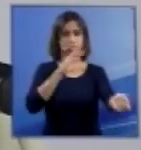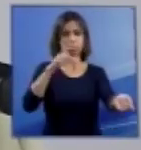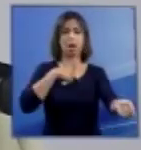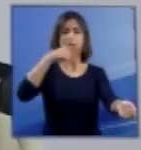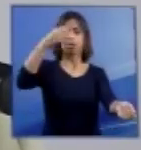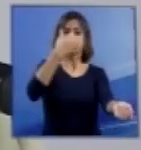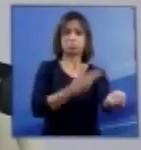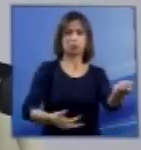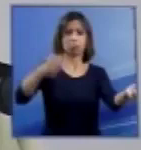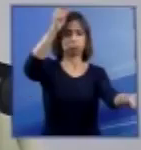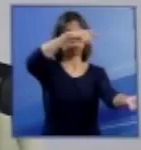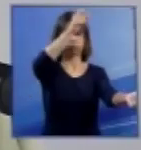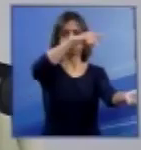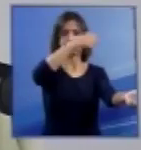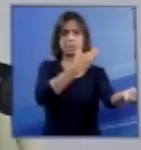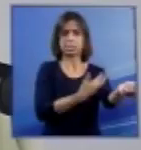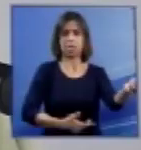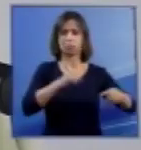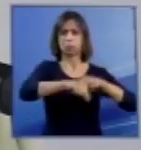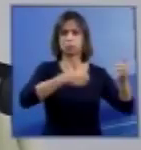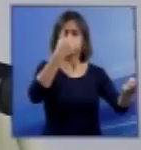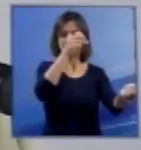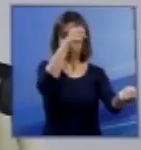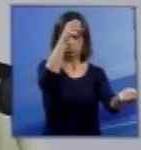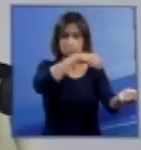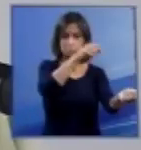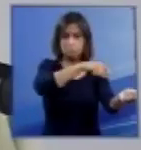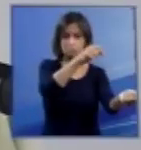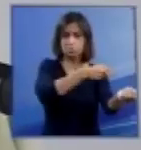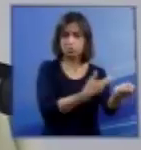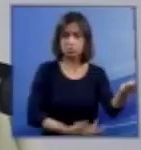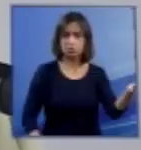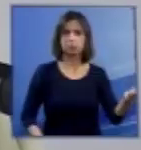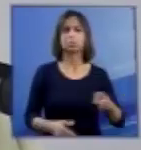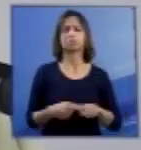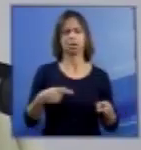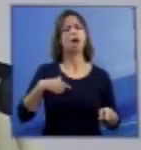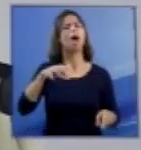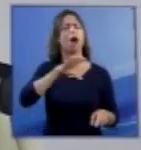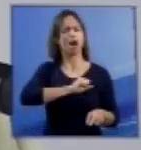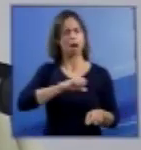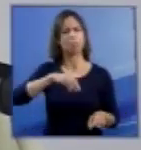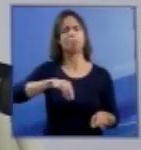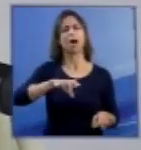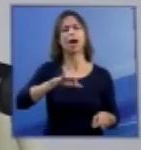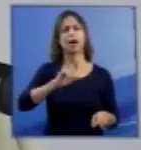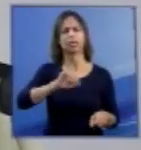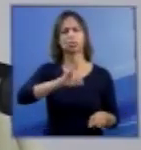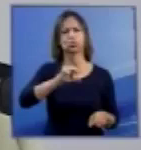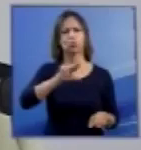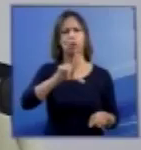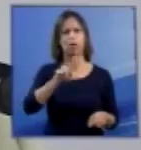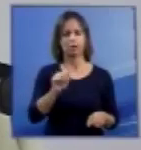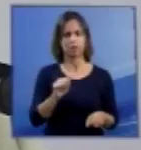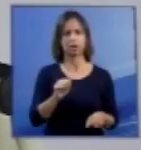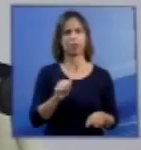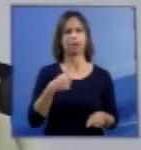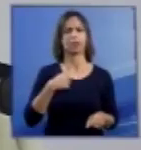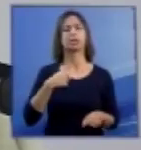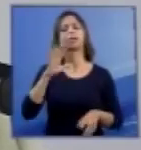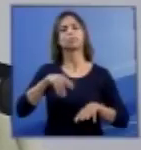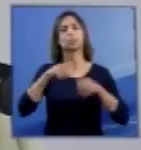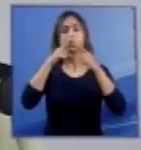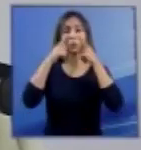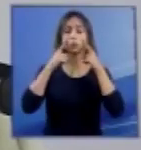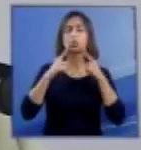para continuar cuidando da Maria Júlia. Amo Maria Júlia. Me alegro com seus pequenos progressos. Choro